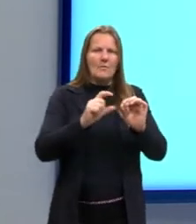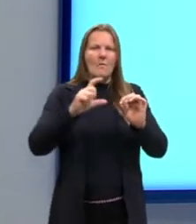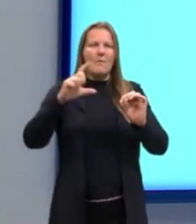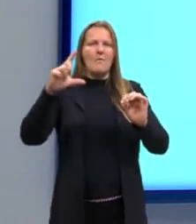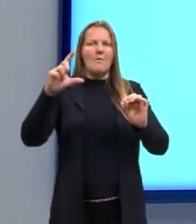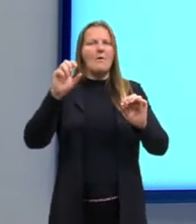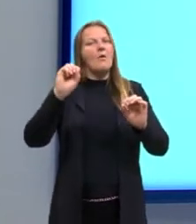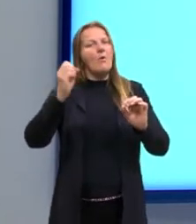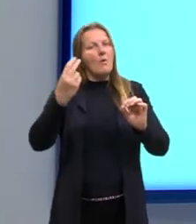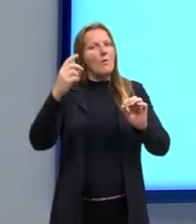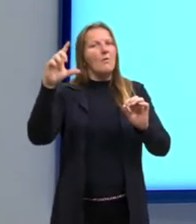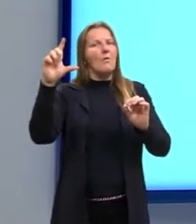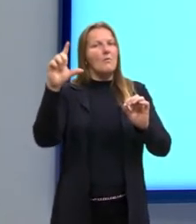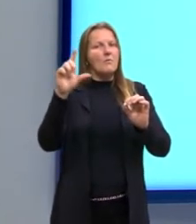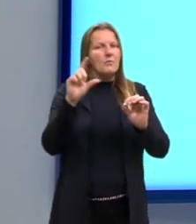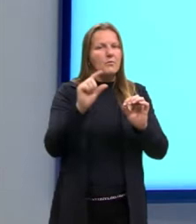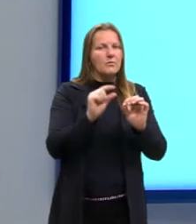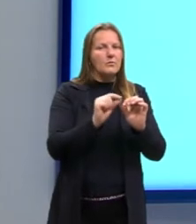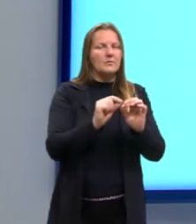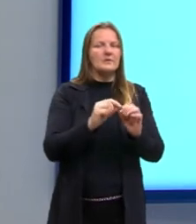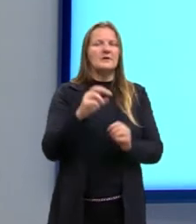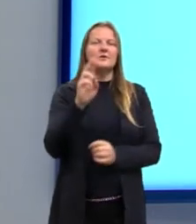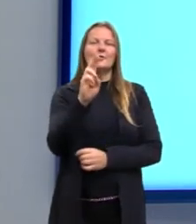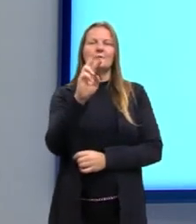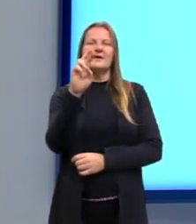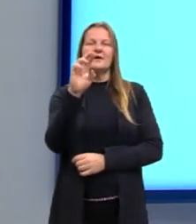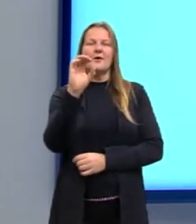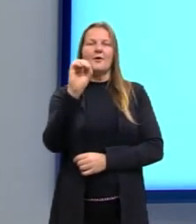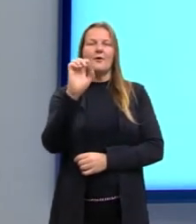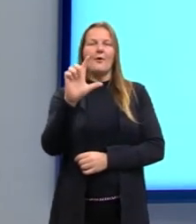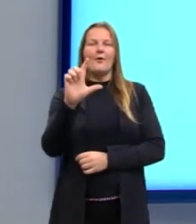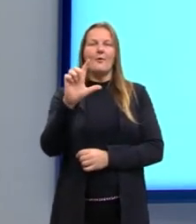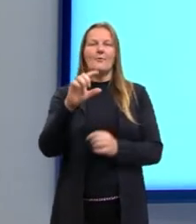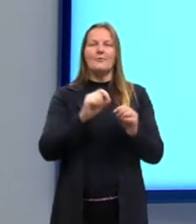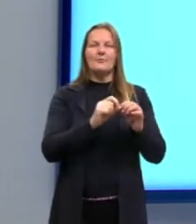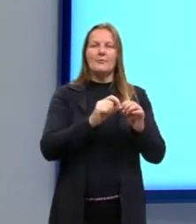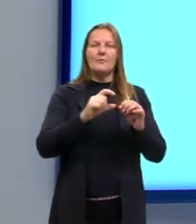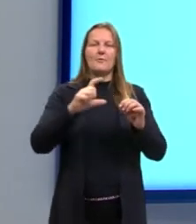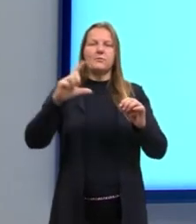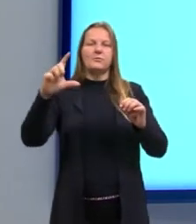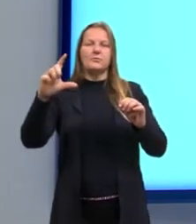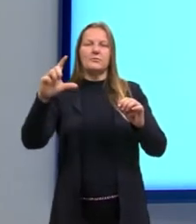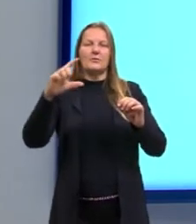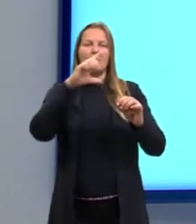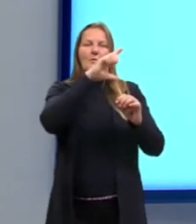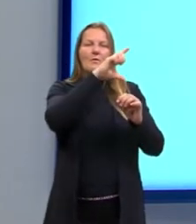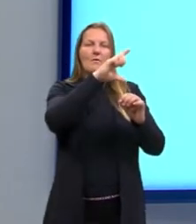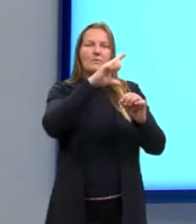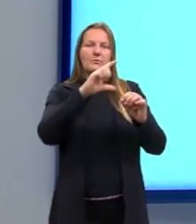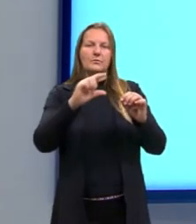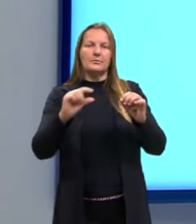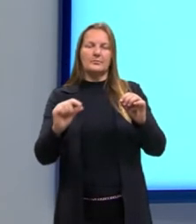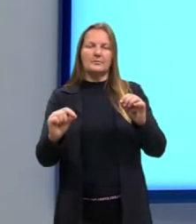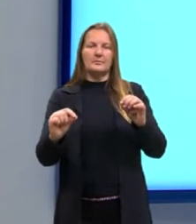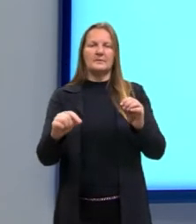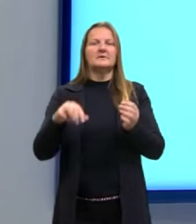valores ordenados de Rol. E aí, a partir deles, nós chegamos no termo central.